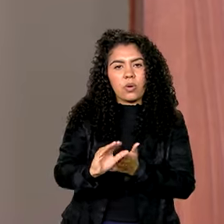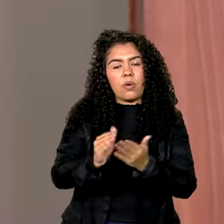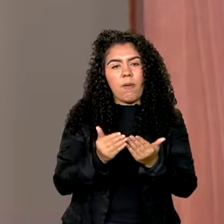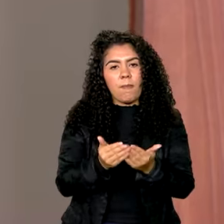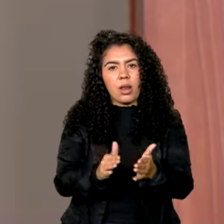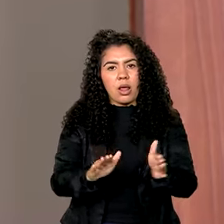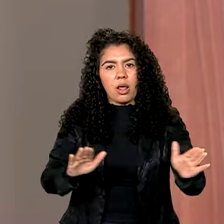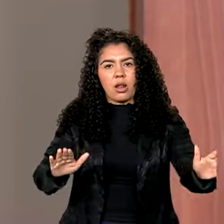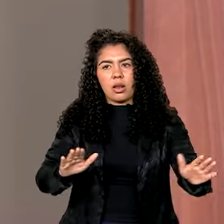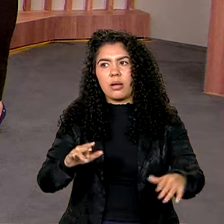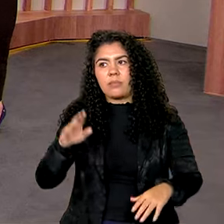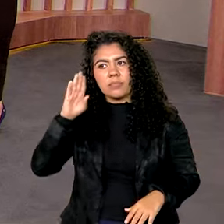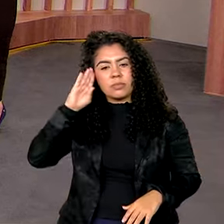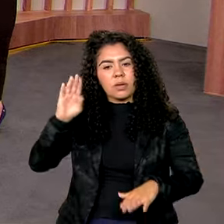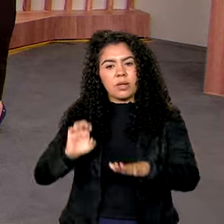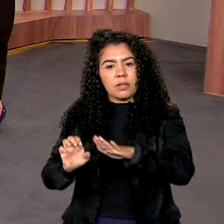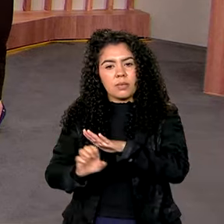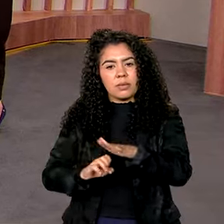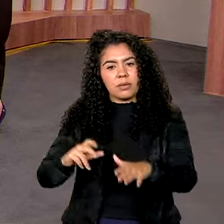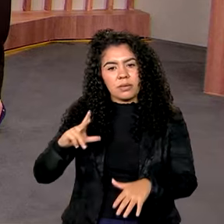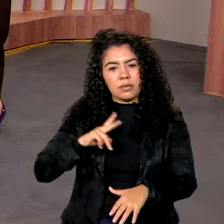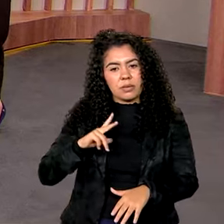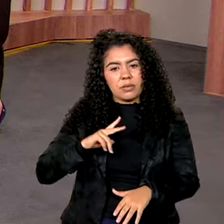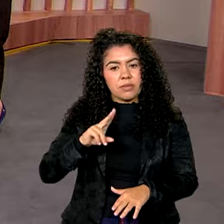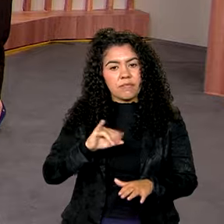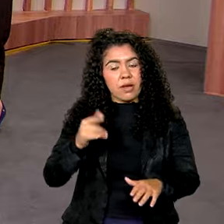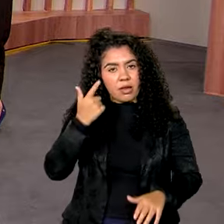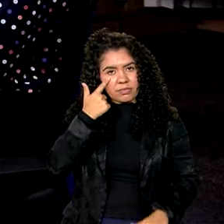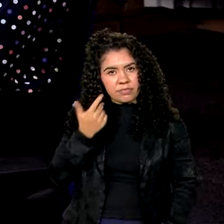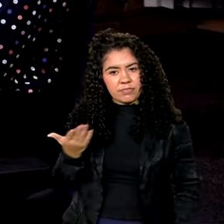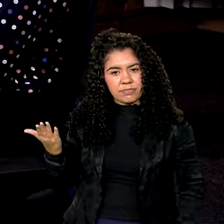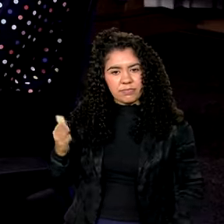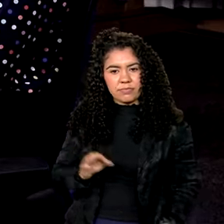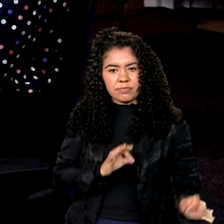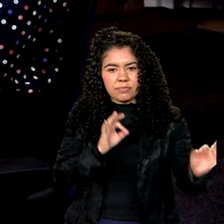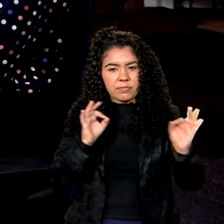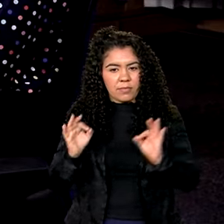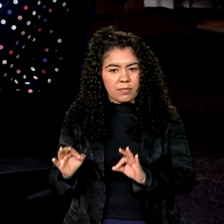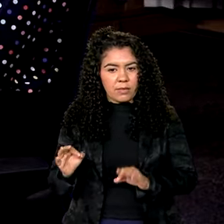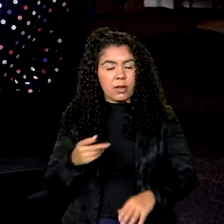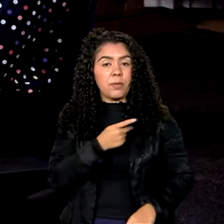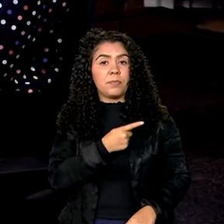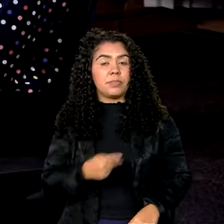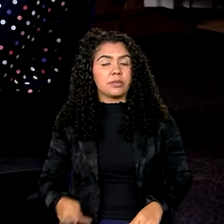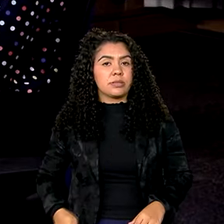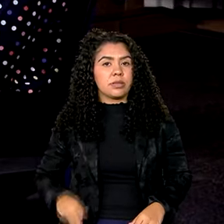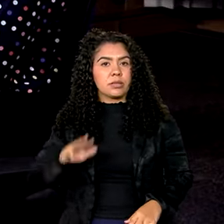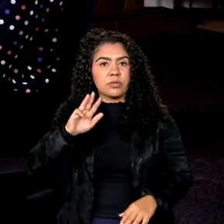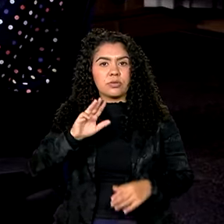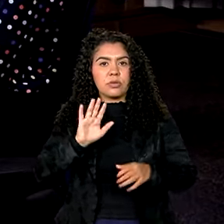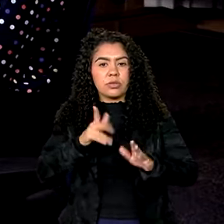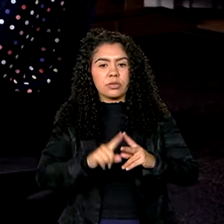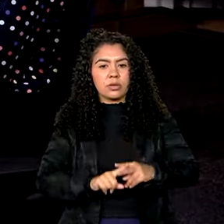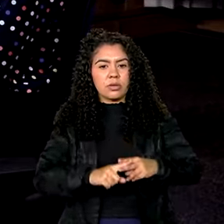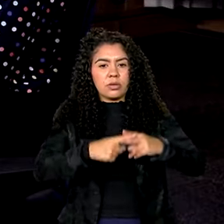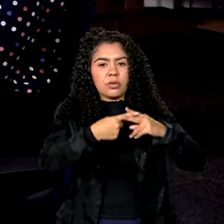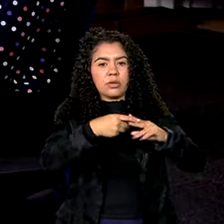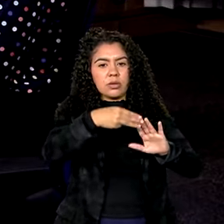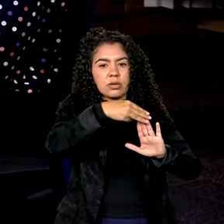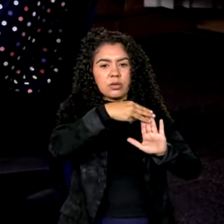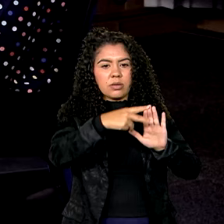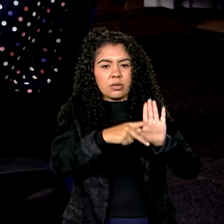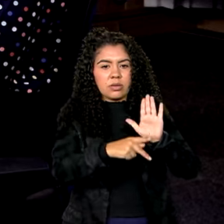investimentos privados vão aumentar bastante. Vamos ver. O presidente Lula editou uma medida provisória garantindo os recursos